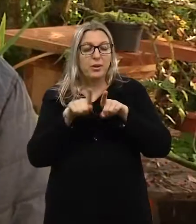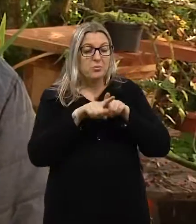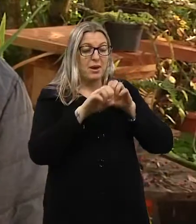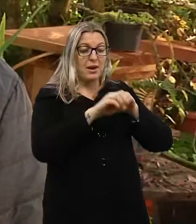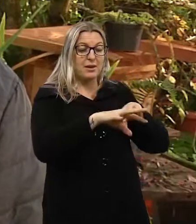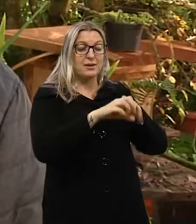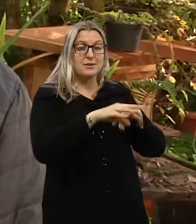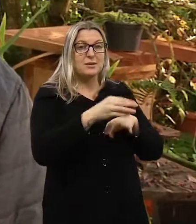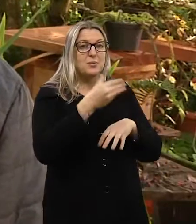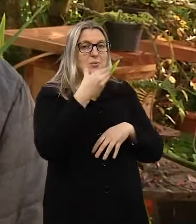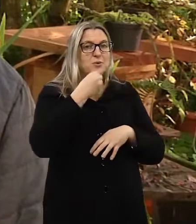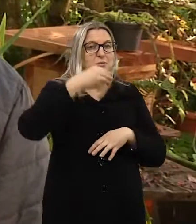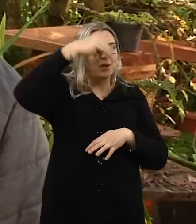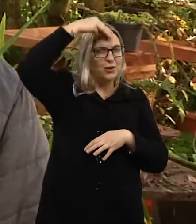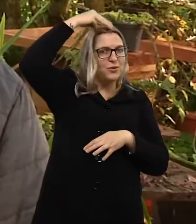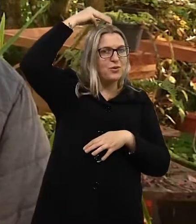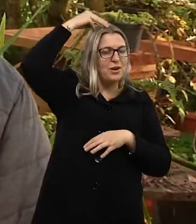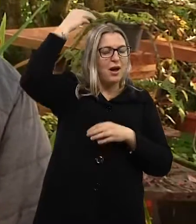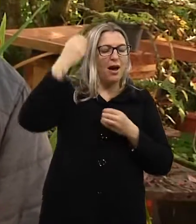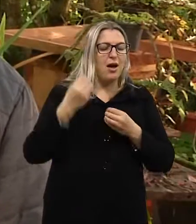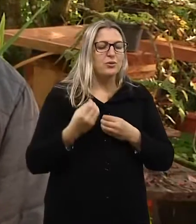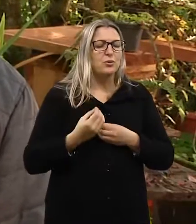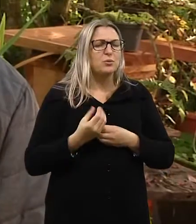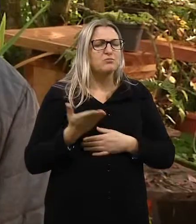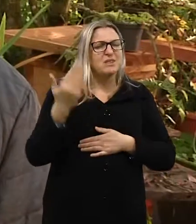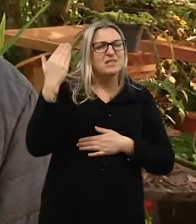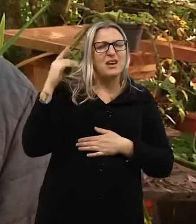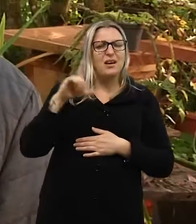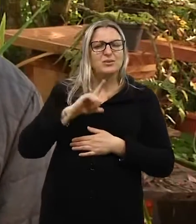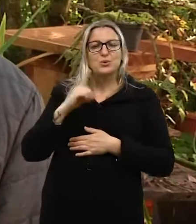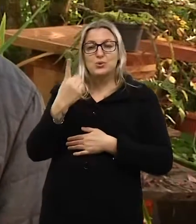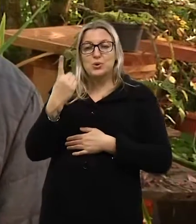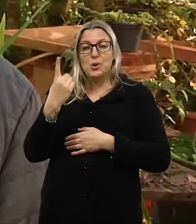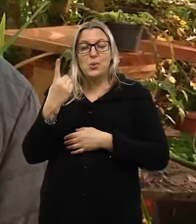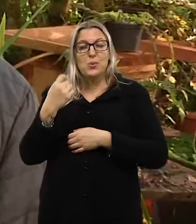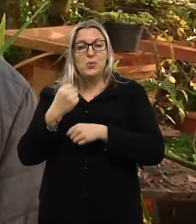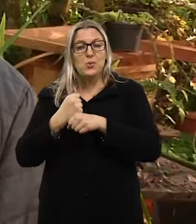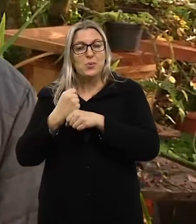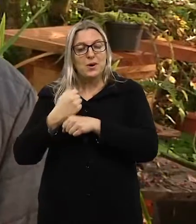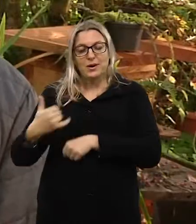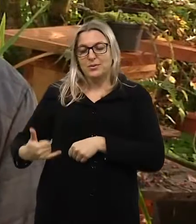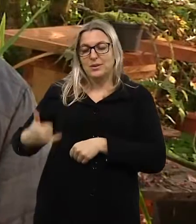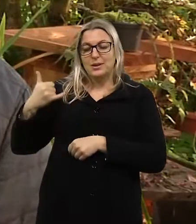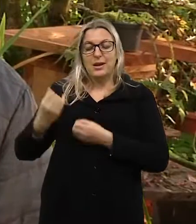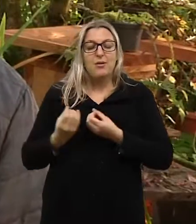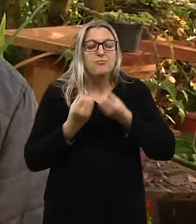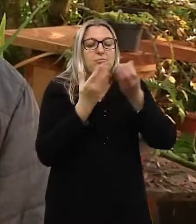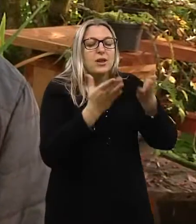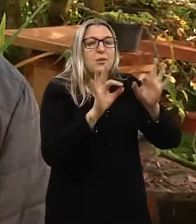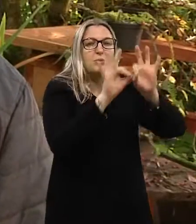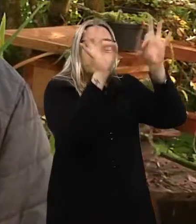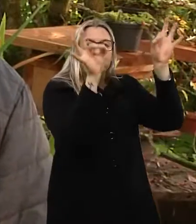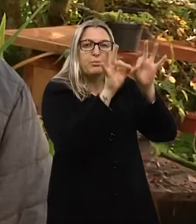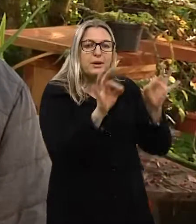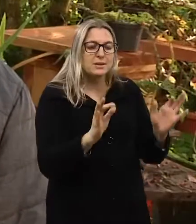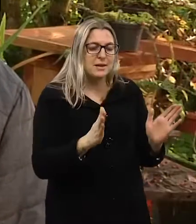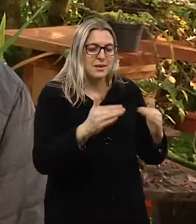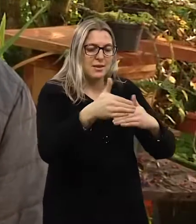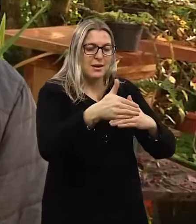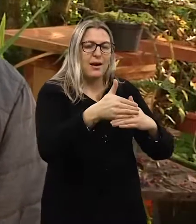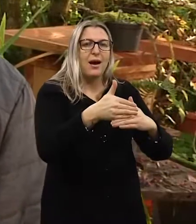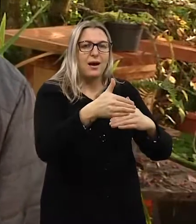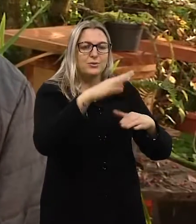estendemos isso para o nosso afiliado, ele tinha um ano, mais ou menos, lá em Pinhalzinho, quando a gente deu uma caixa